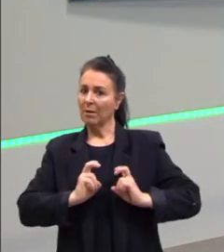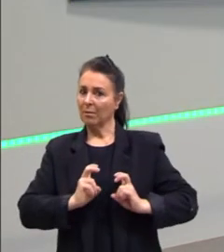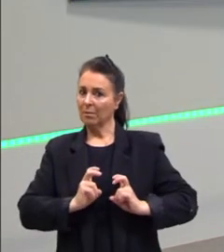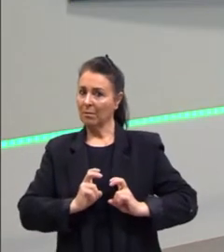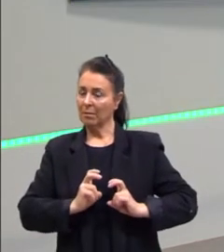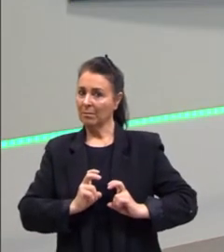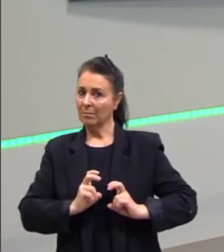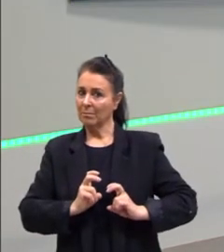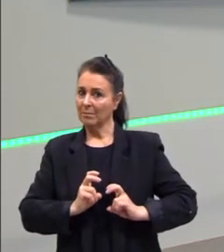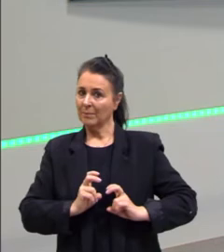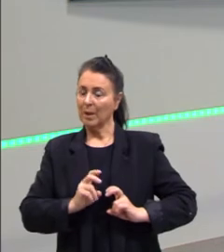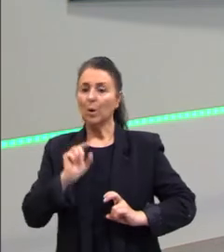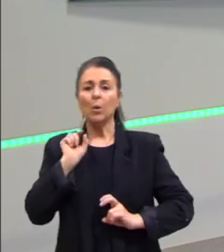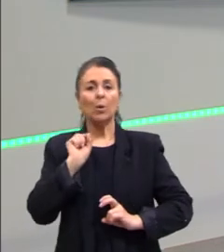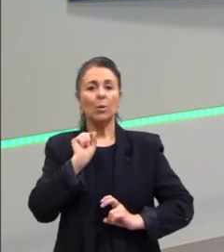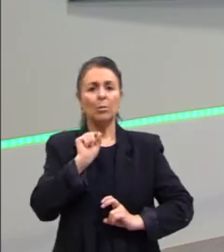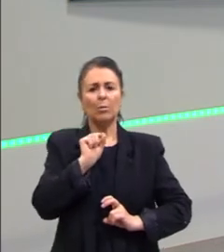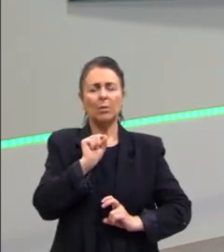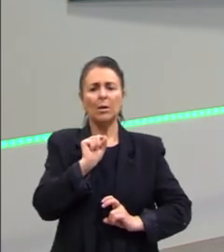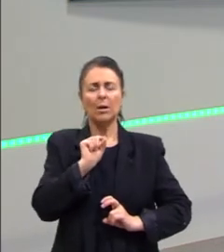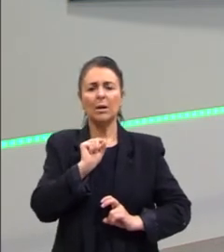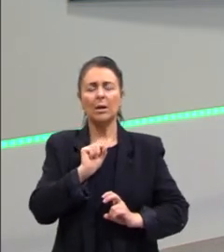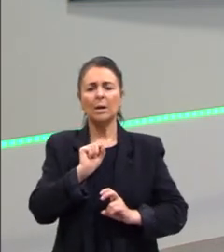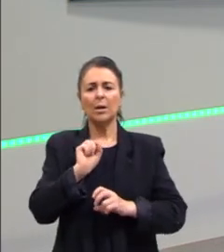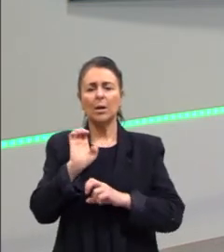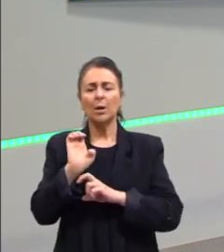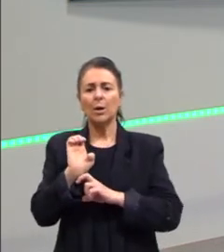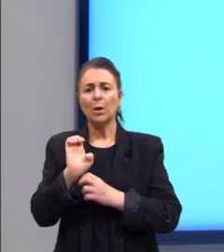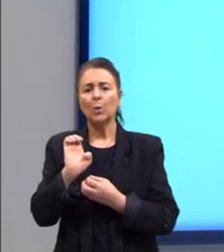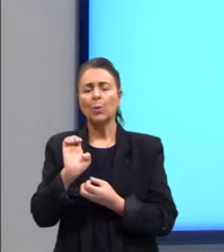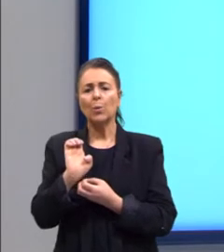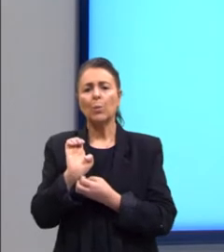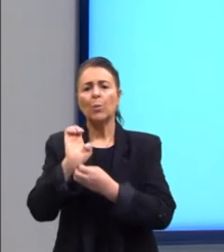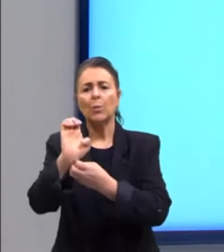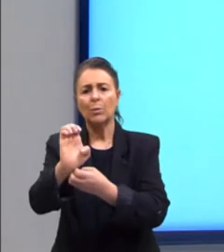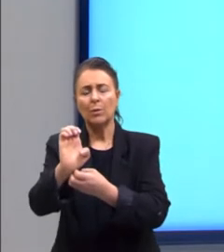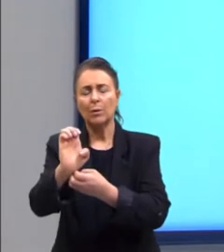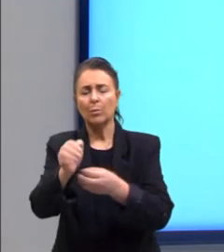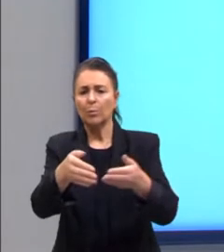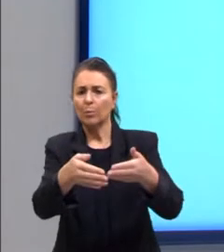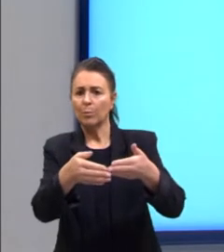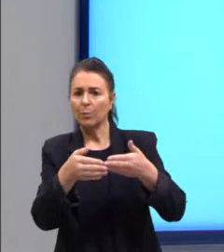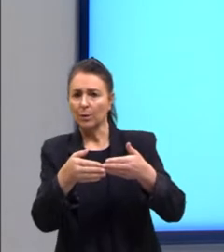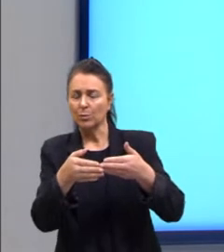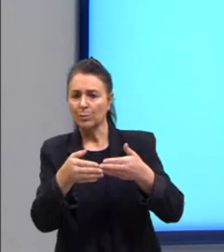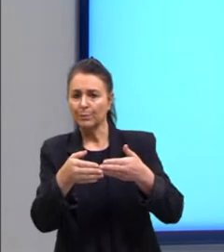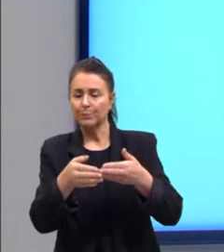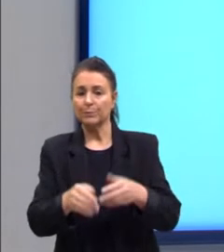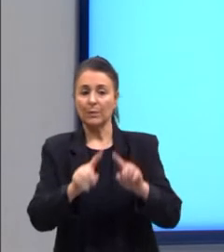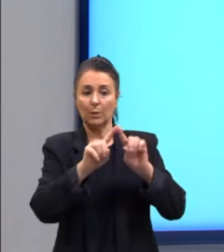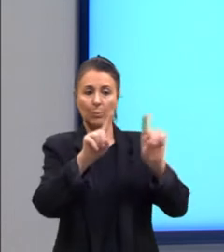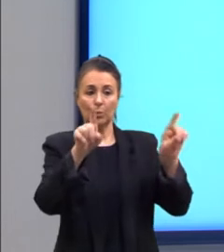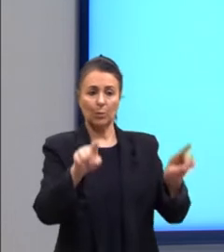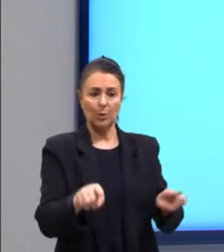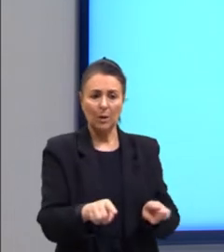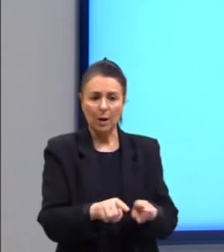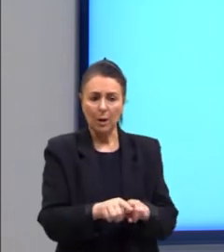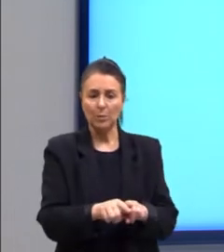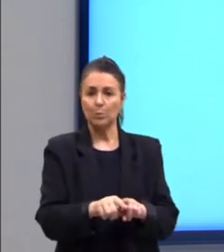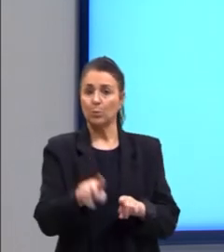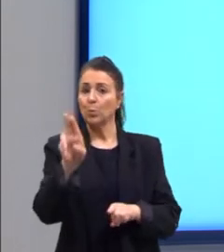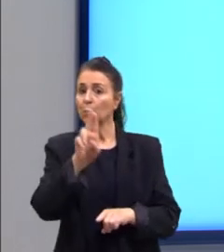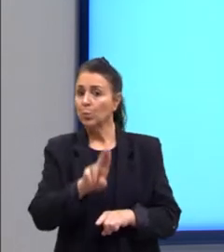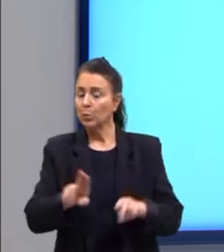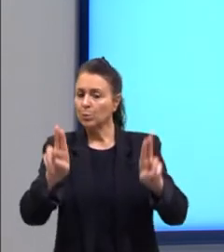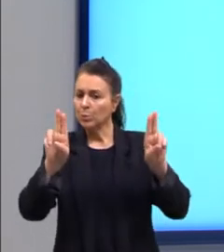o que o enunciado está pedindo. Então, no cartaz, a exploração desse tema